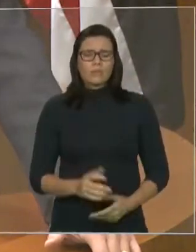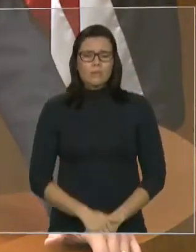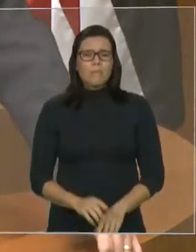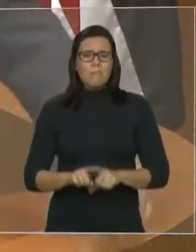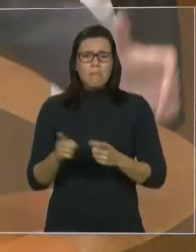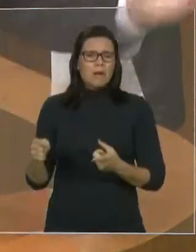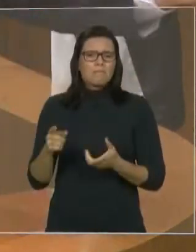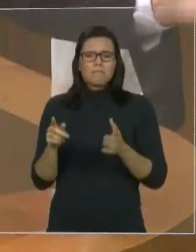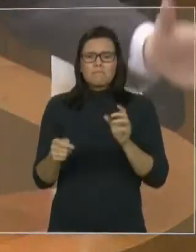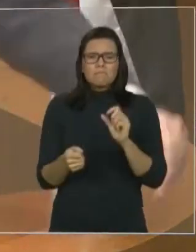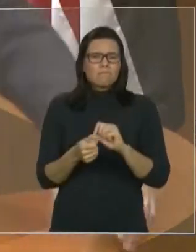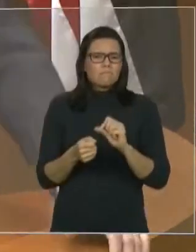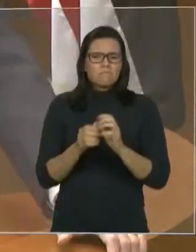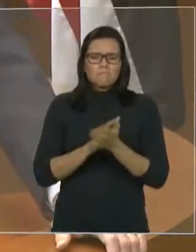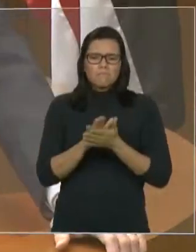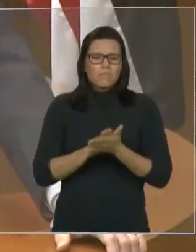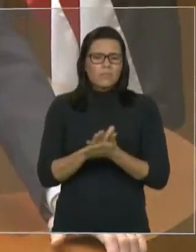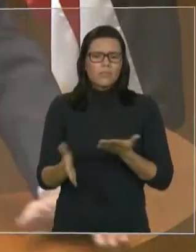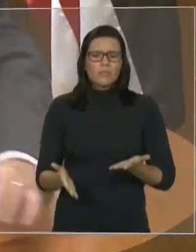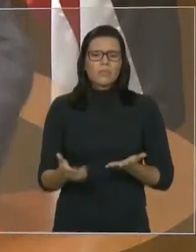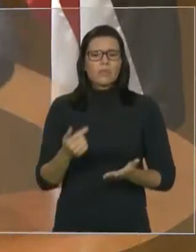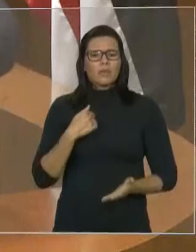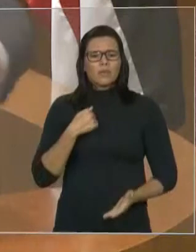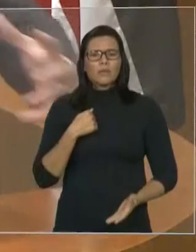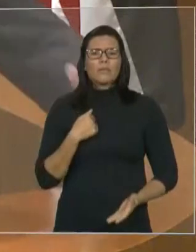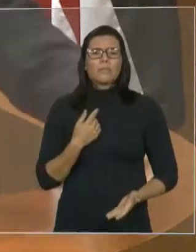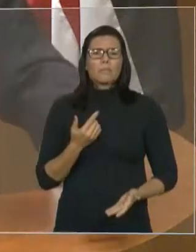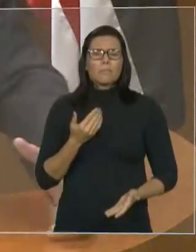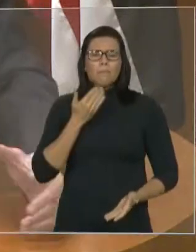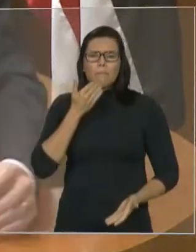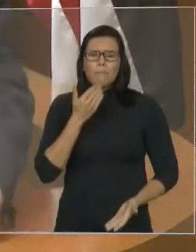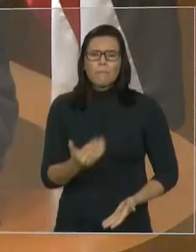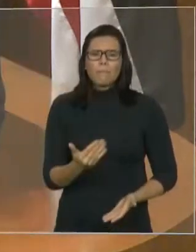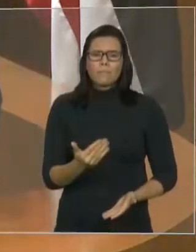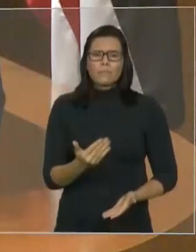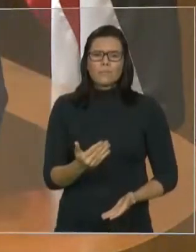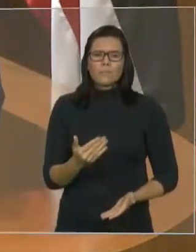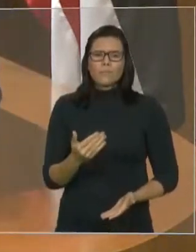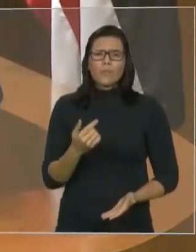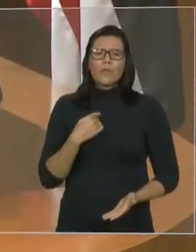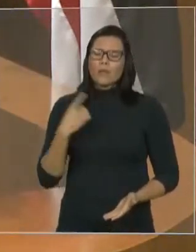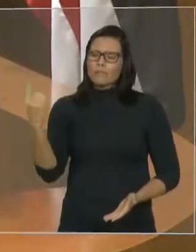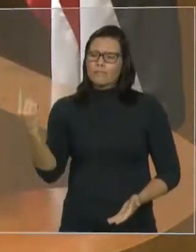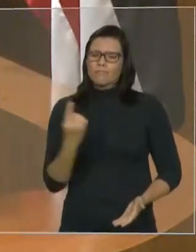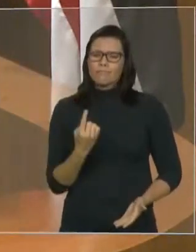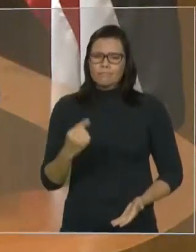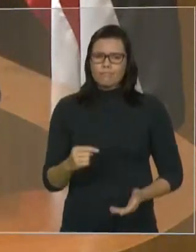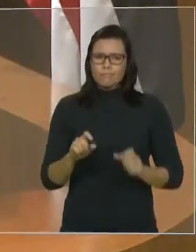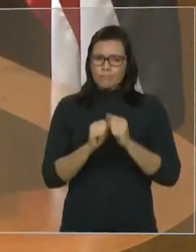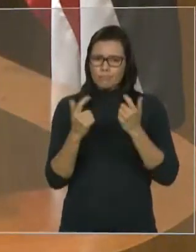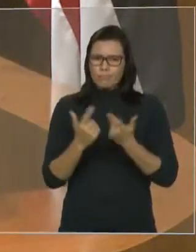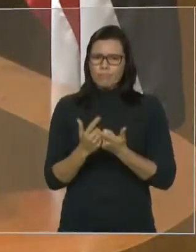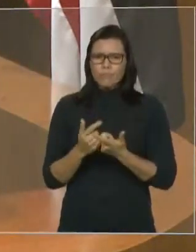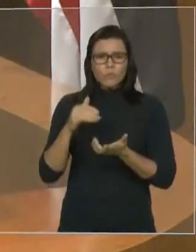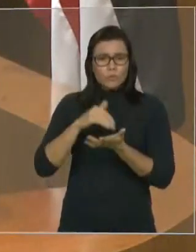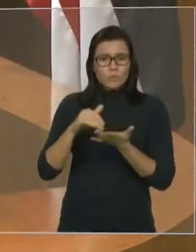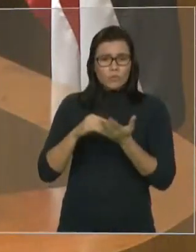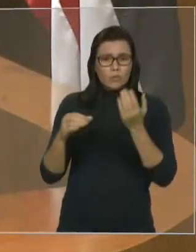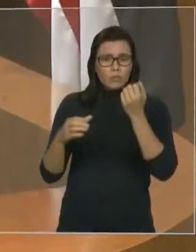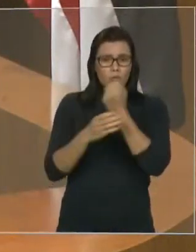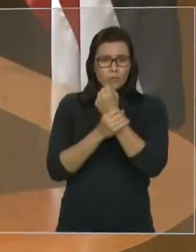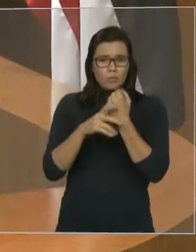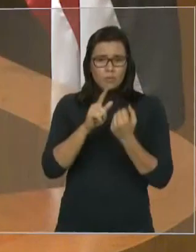nosso secretário de Segurança Pública para explanar de que forma serão essas melhorias nessas